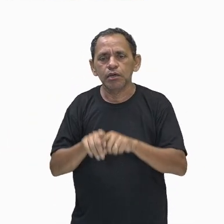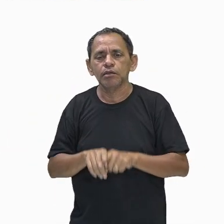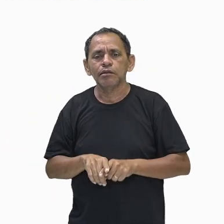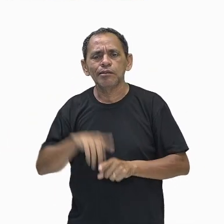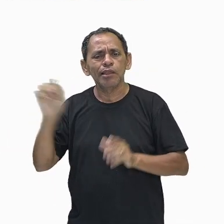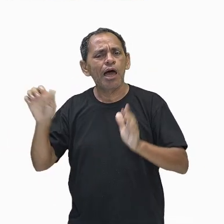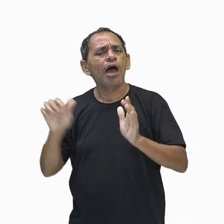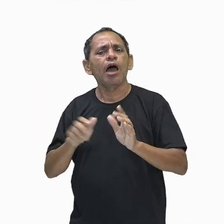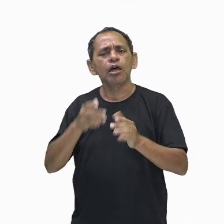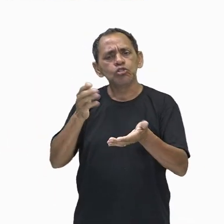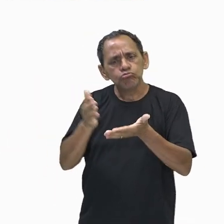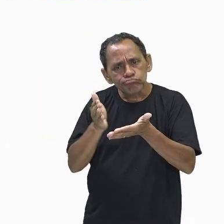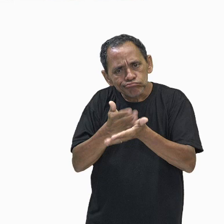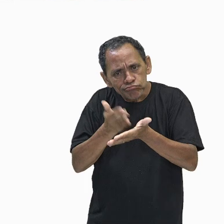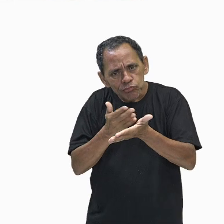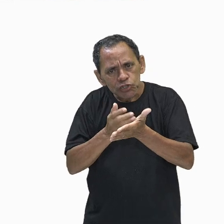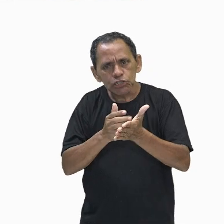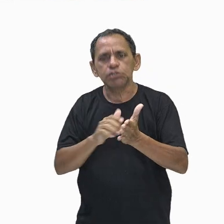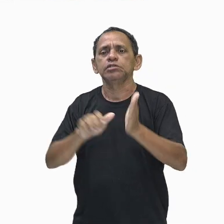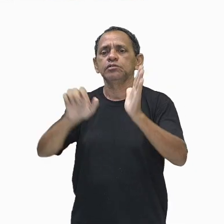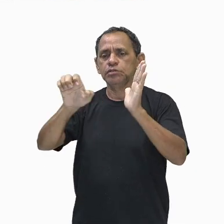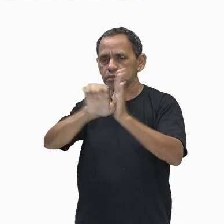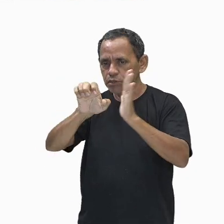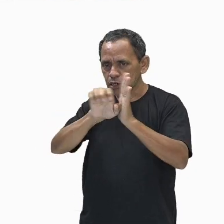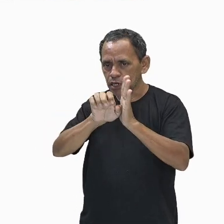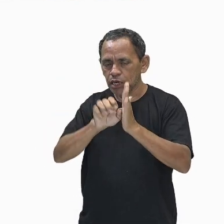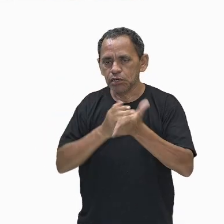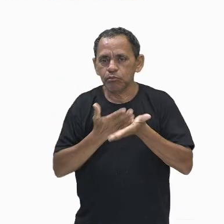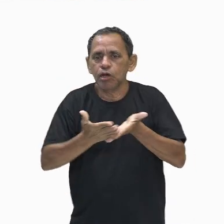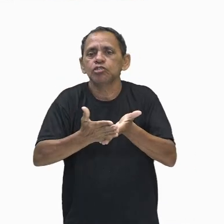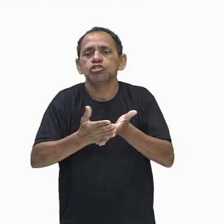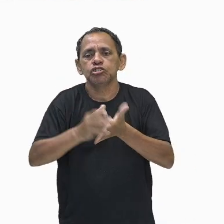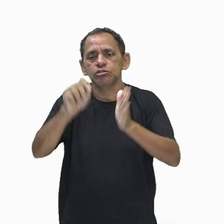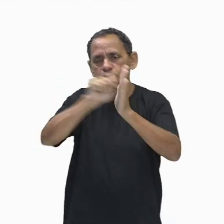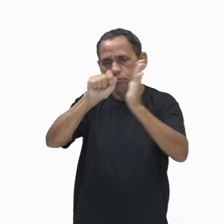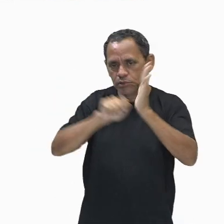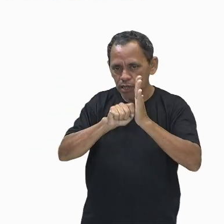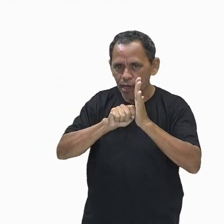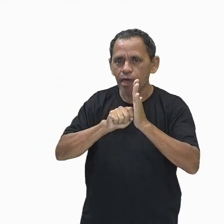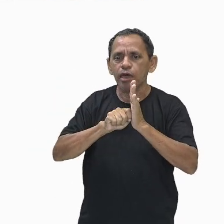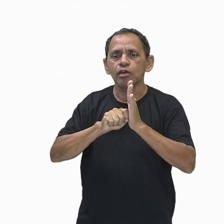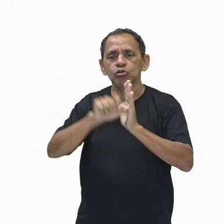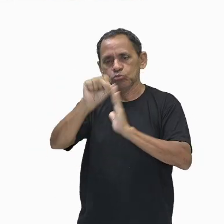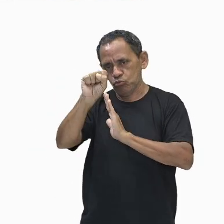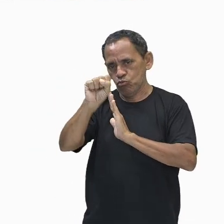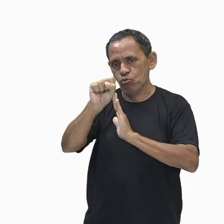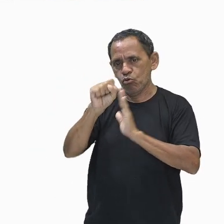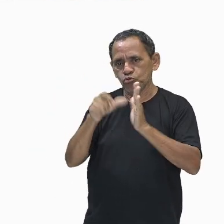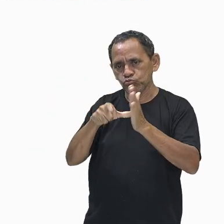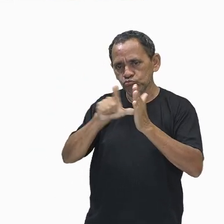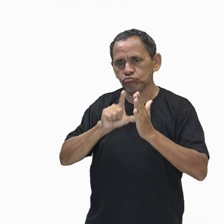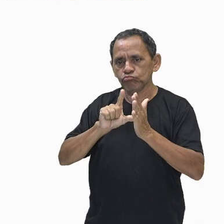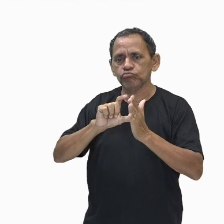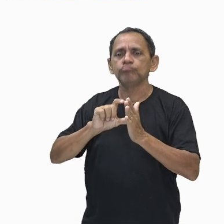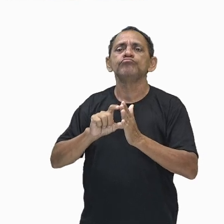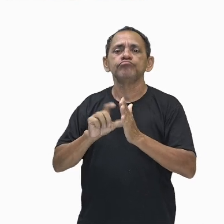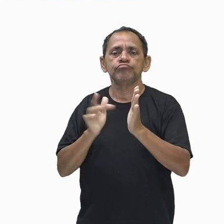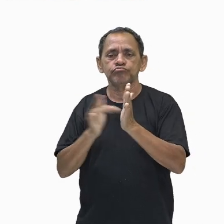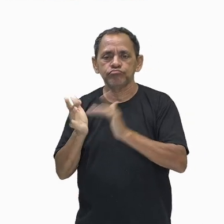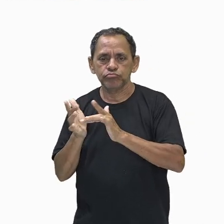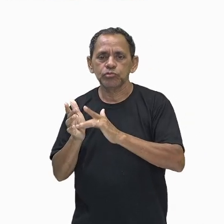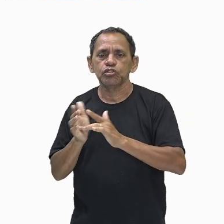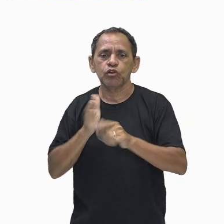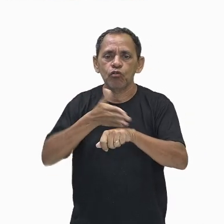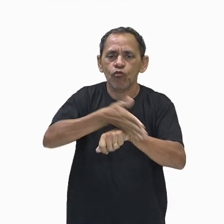Enfraquecimento do Estado a partir, então, do século VIII a.C., o Egito foi sucessivamente invadido